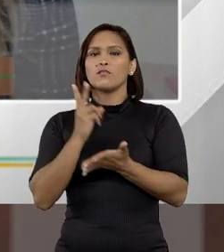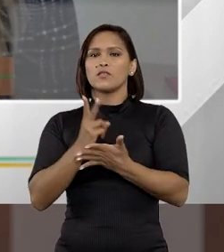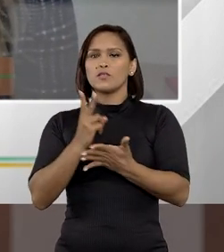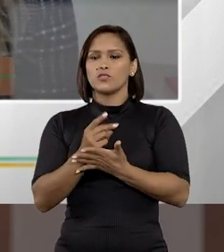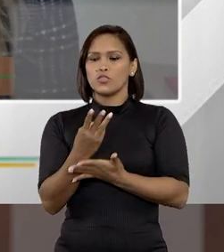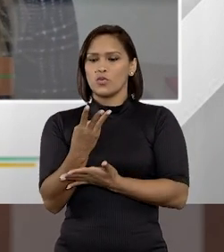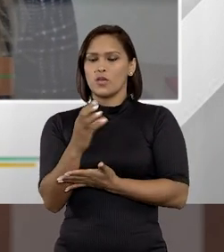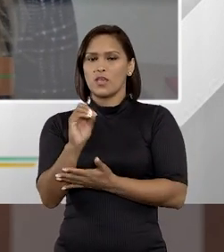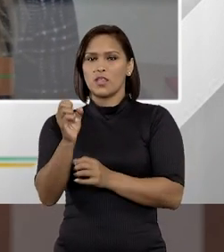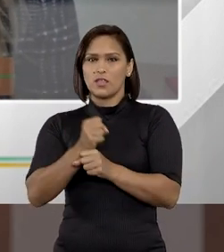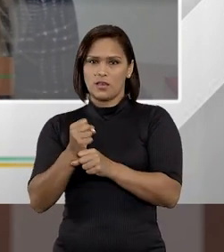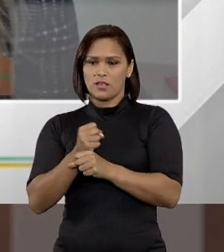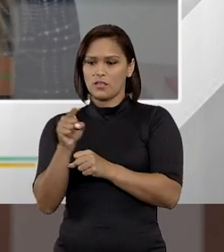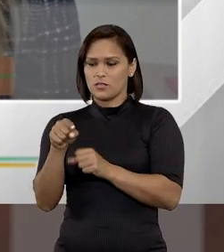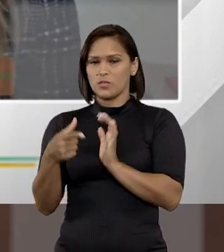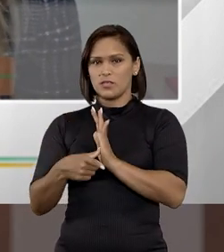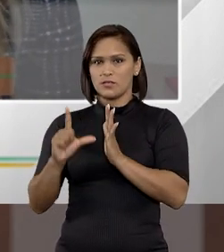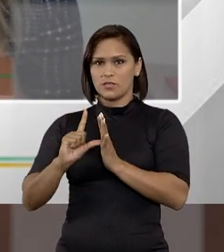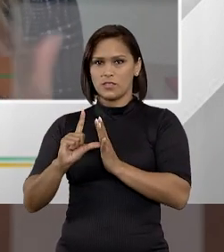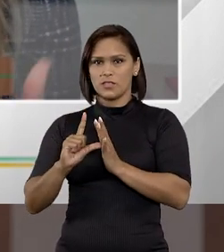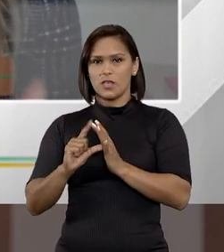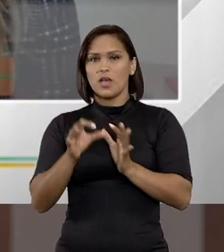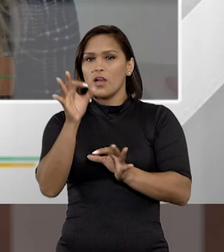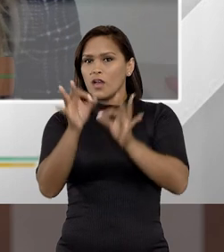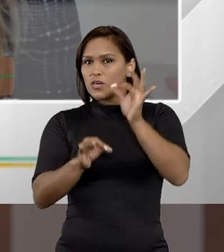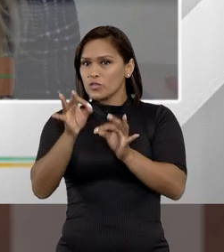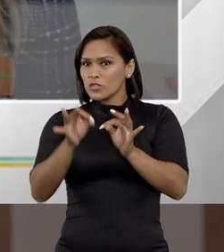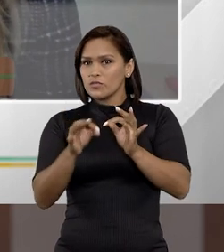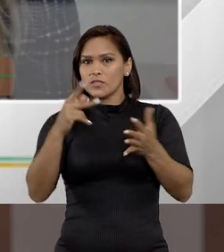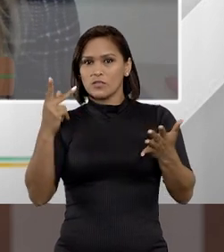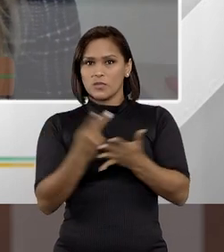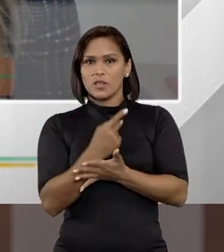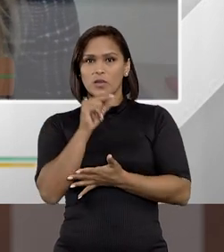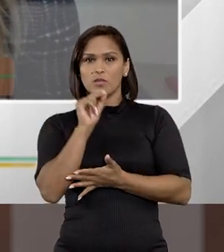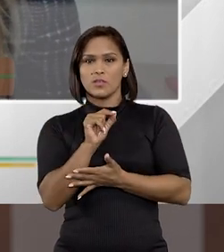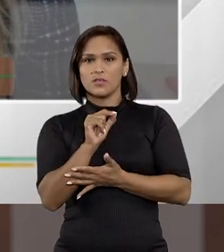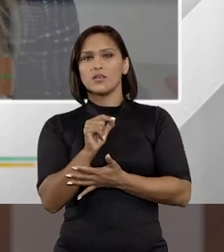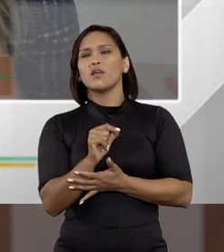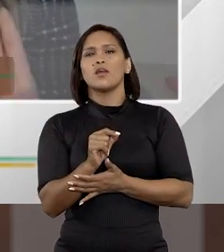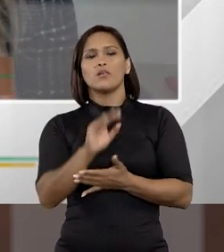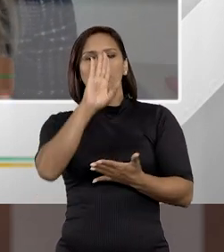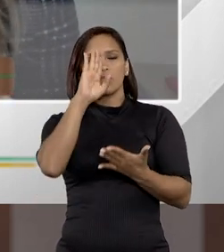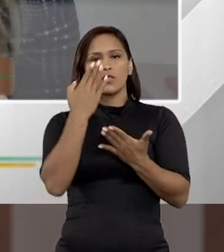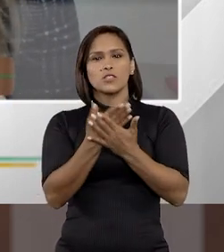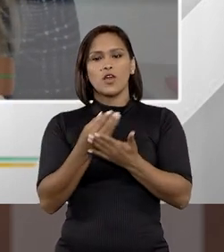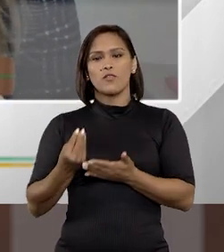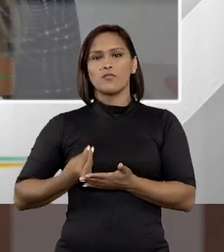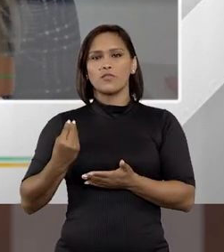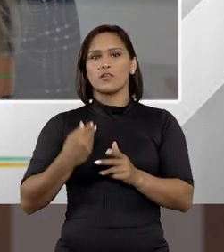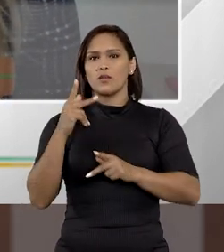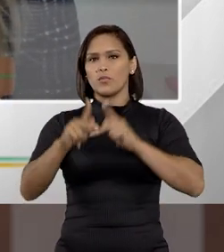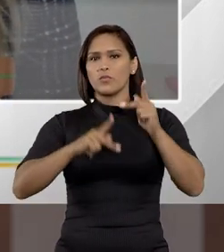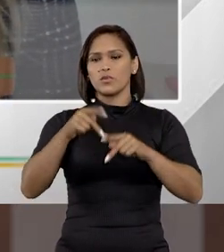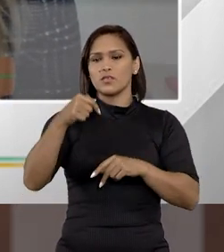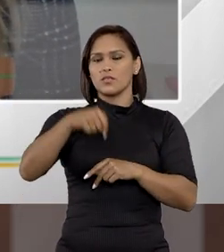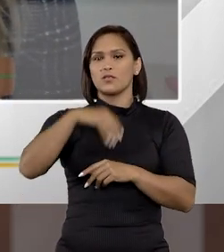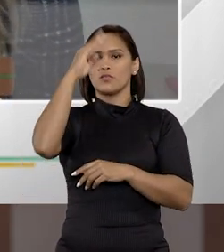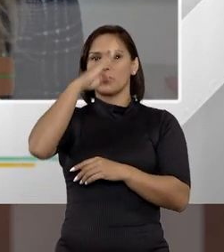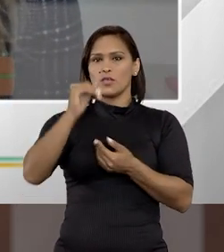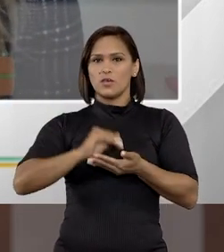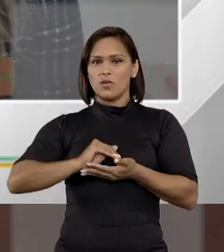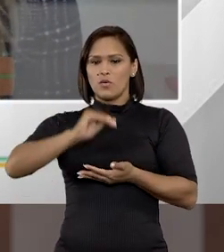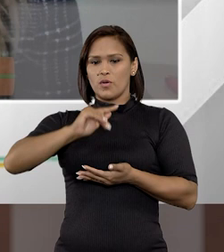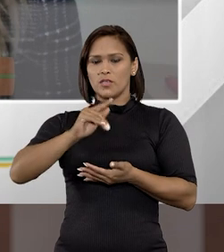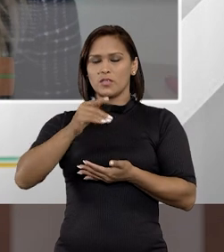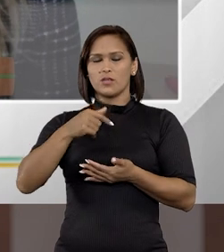gente vai continuar com a limitação de 30 anos. Uma das justificativas para isso foi que a expectativa de vida da população no Brasil